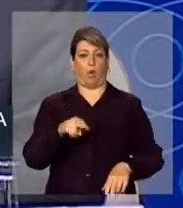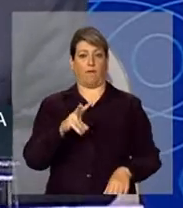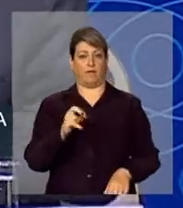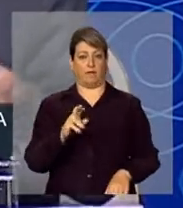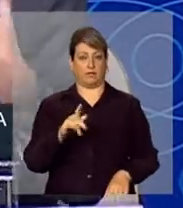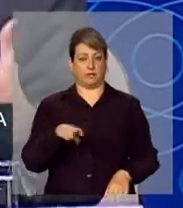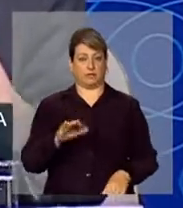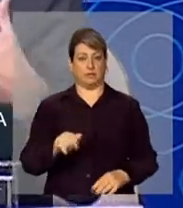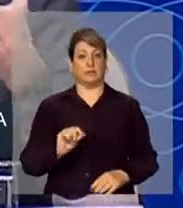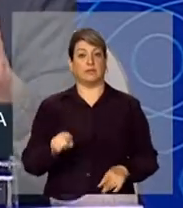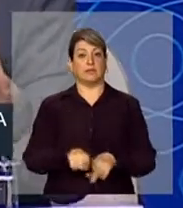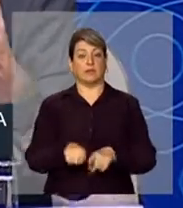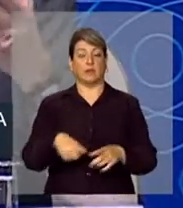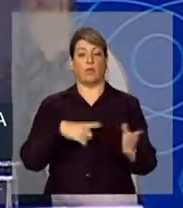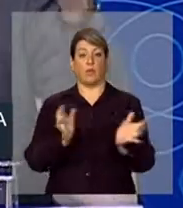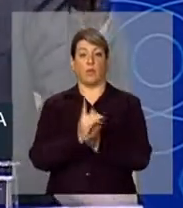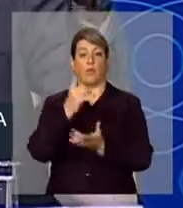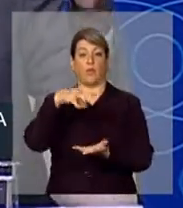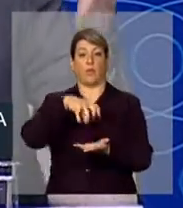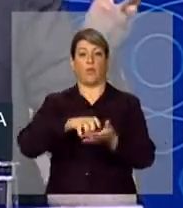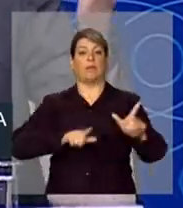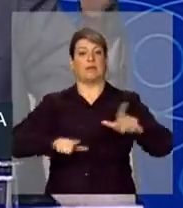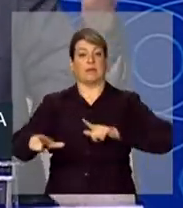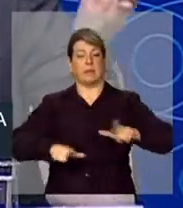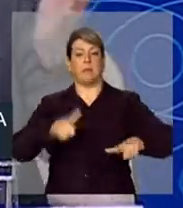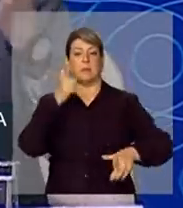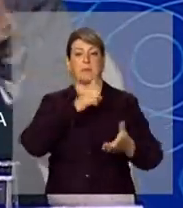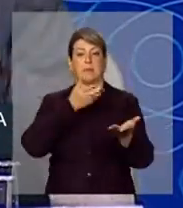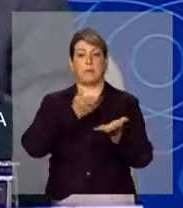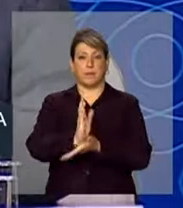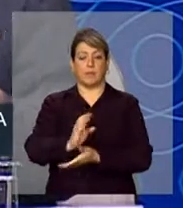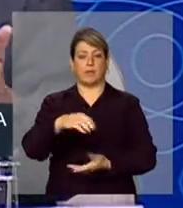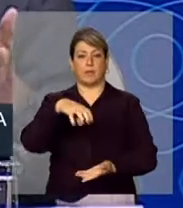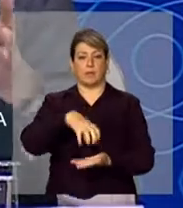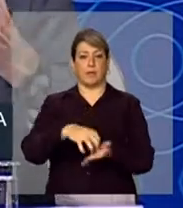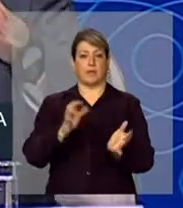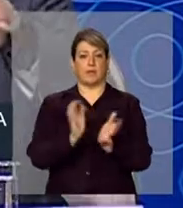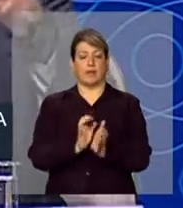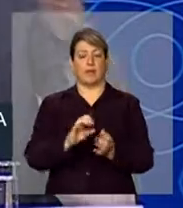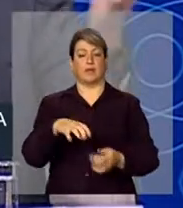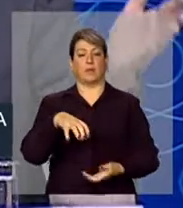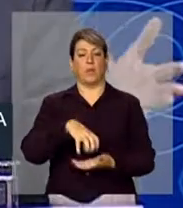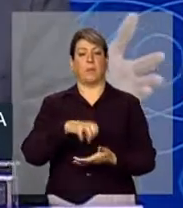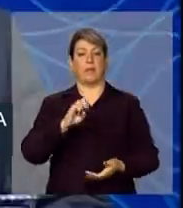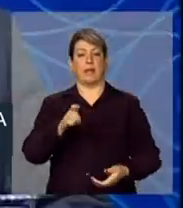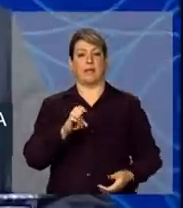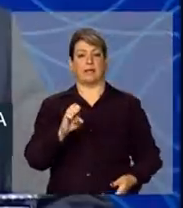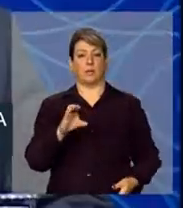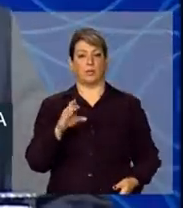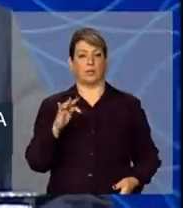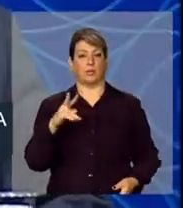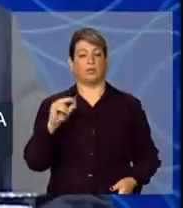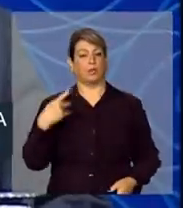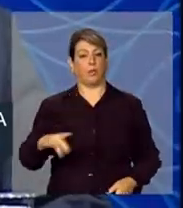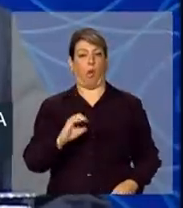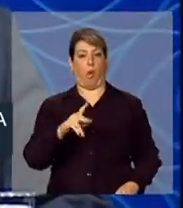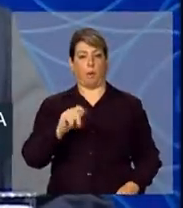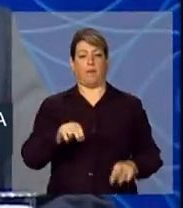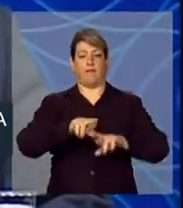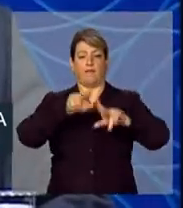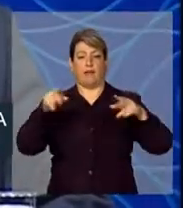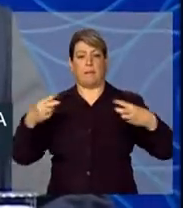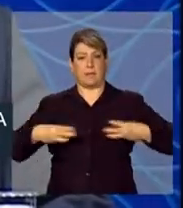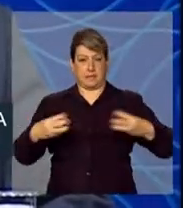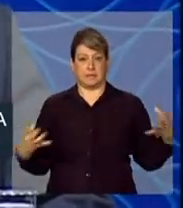citou, ele é fruto de um grupo de trabalho aprovado e constituído no Grupo Executivo da Copa, com presença de vários ministérios, mas que